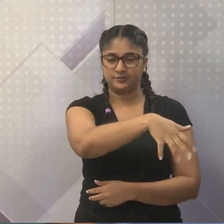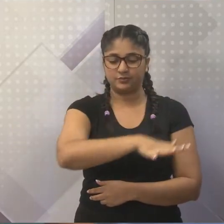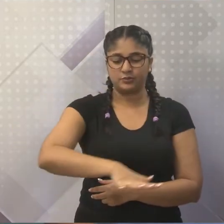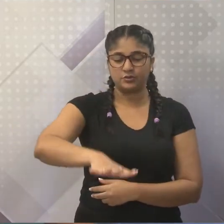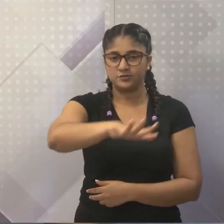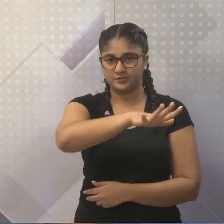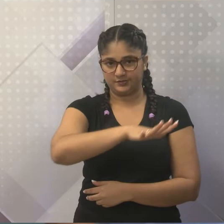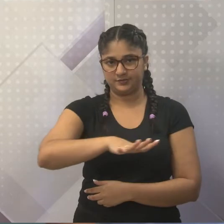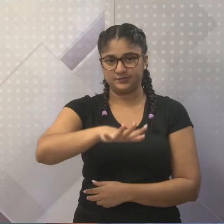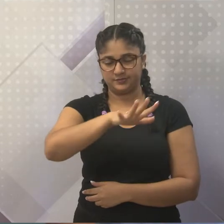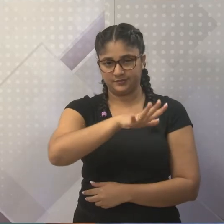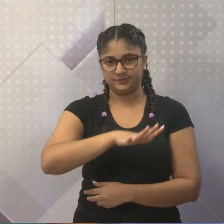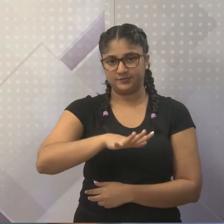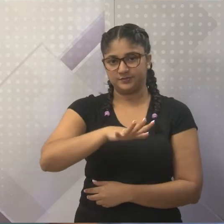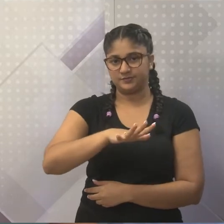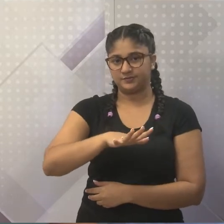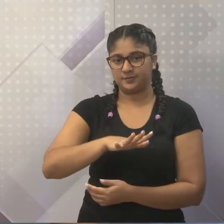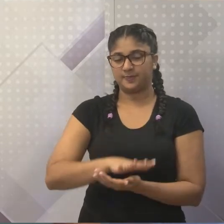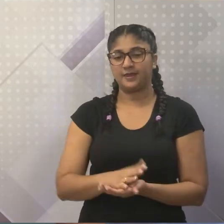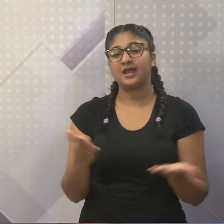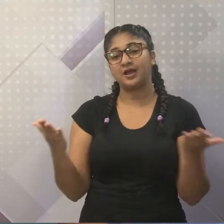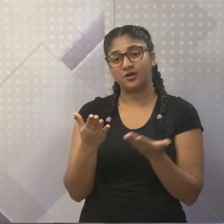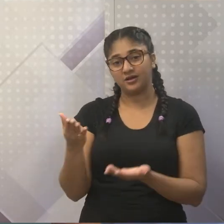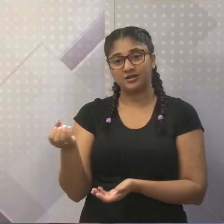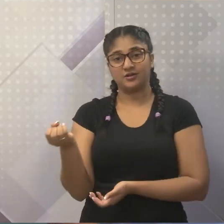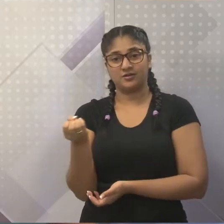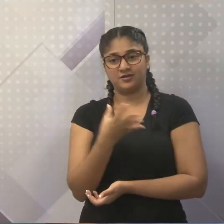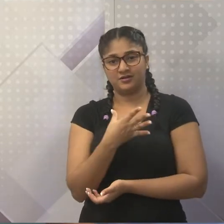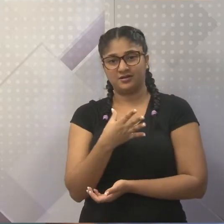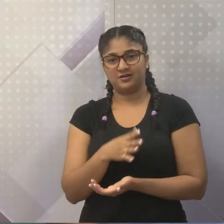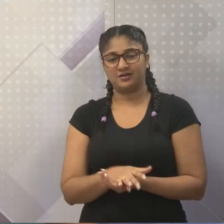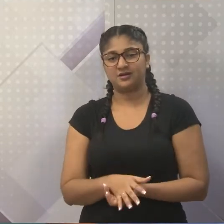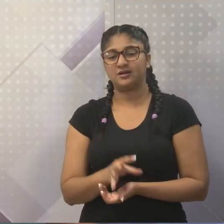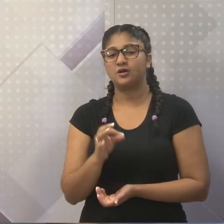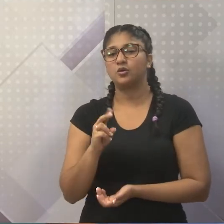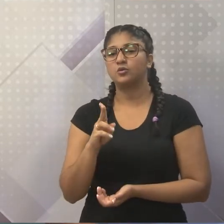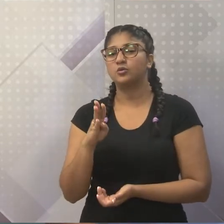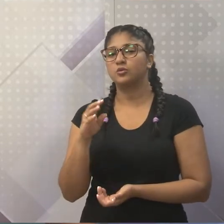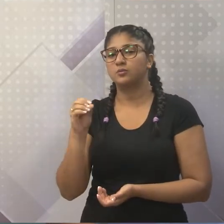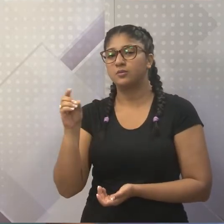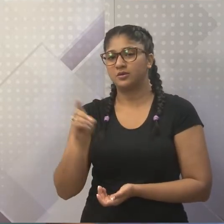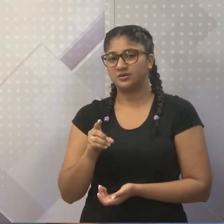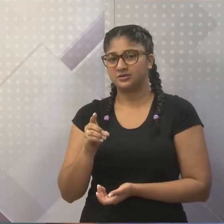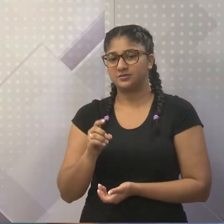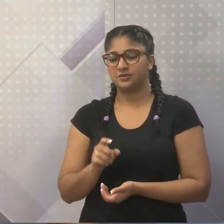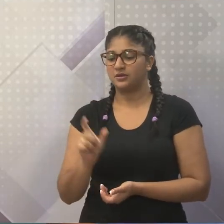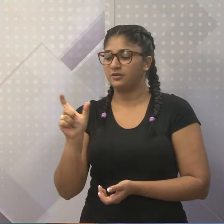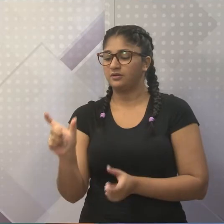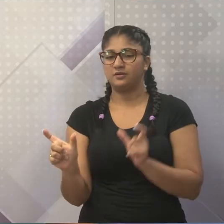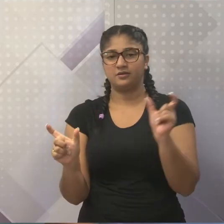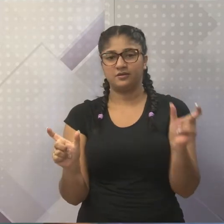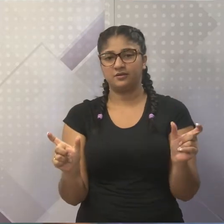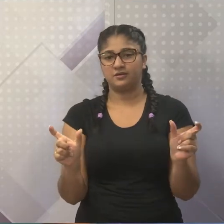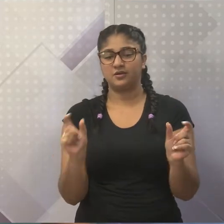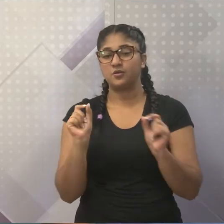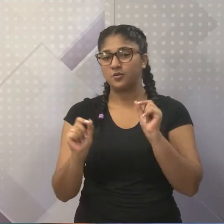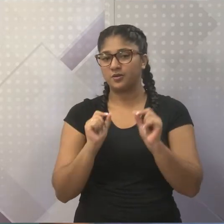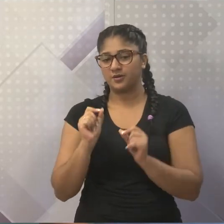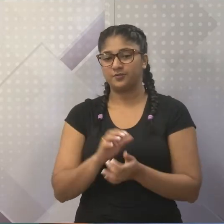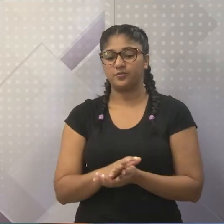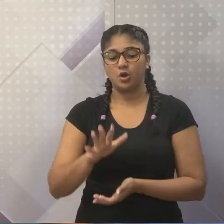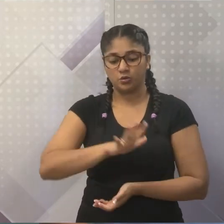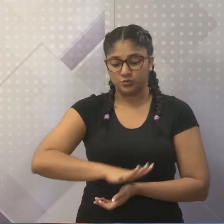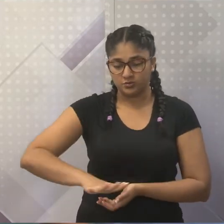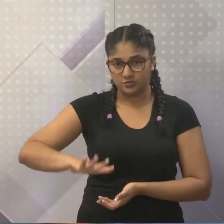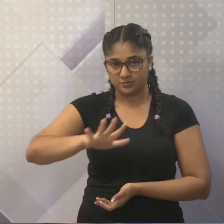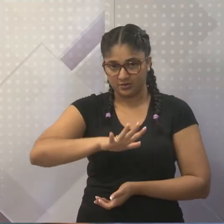área. E já tem uma nova agora, que é de two box, two box. De caixa para caixa. Seria uma jogada da área